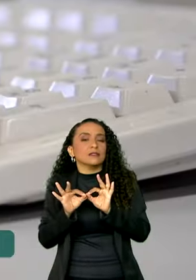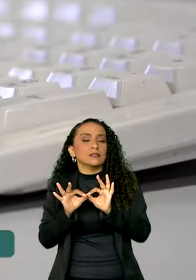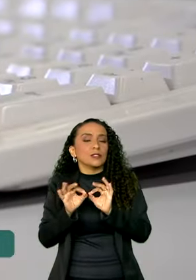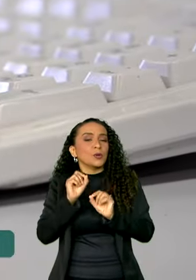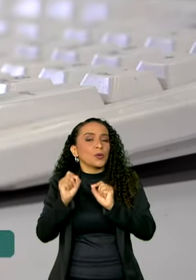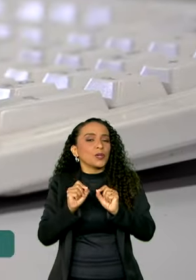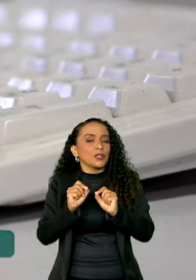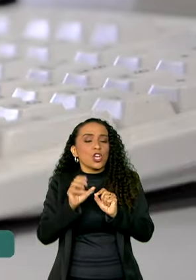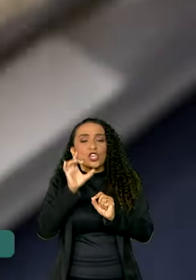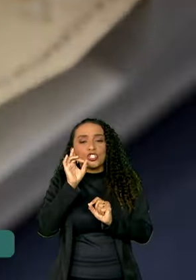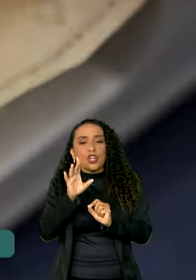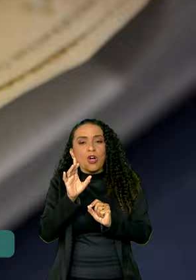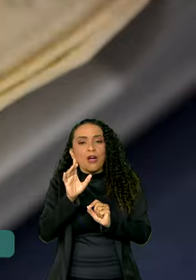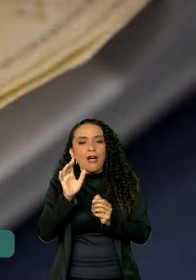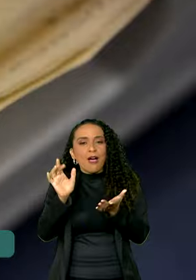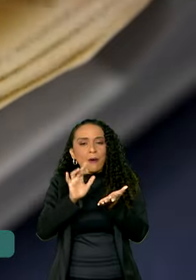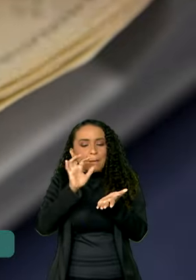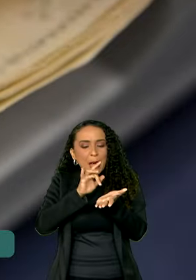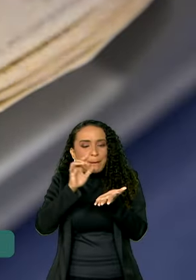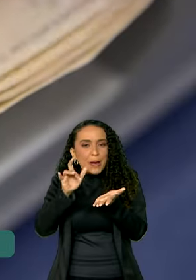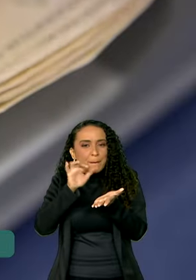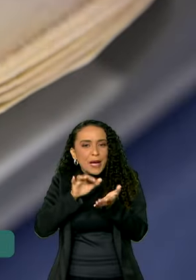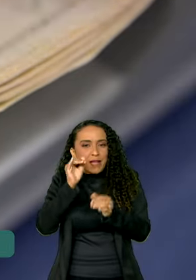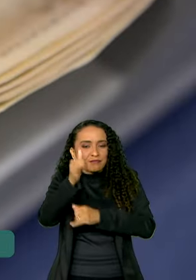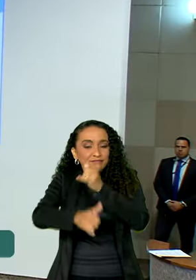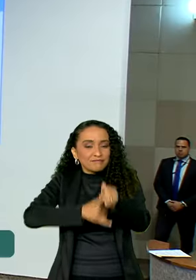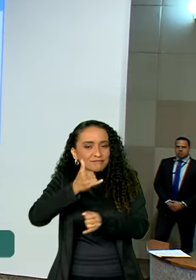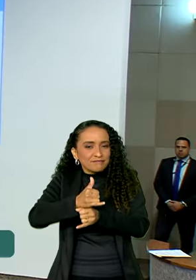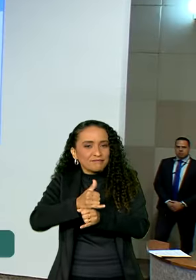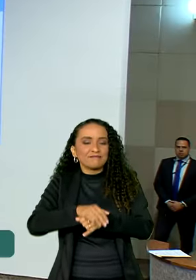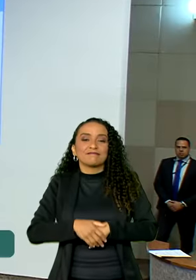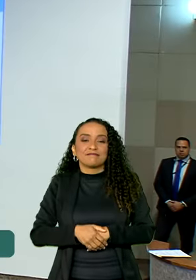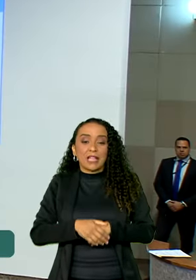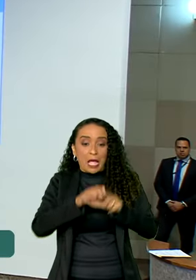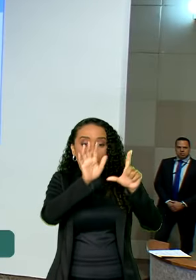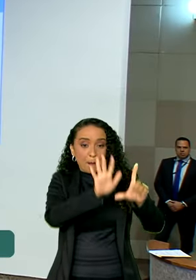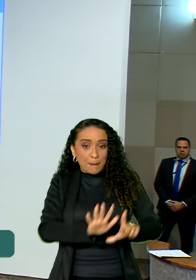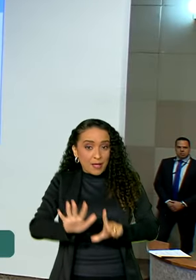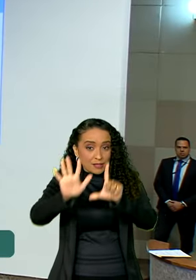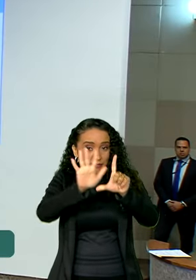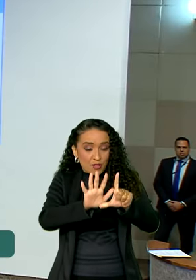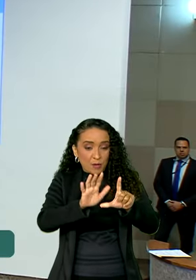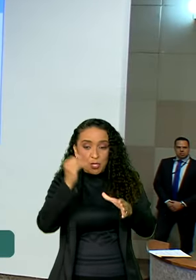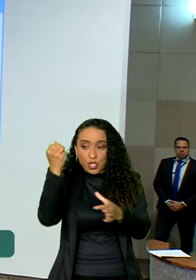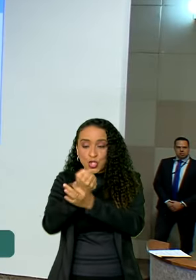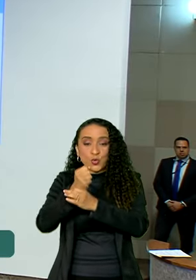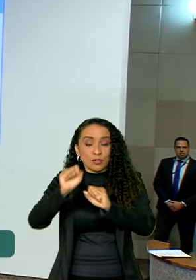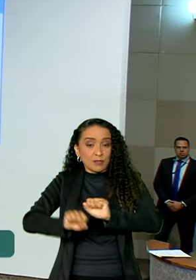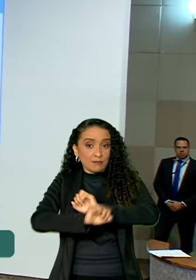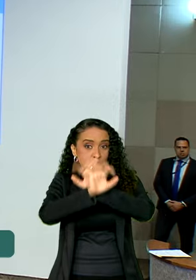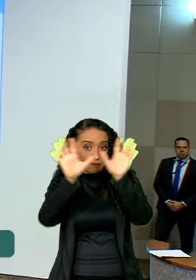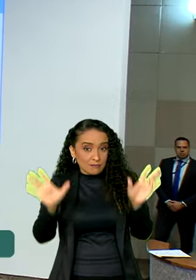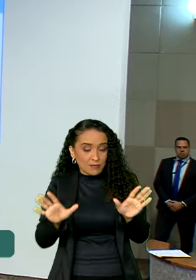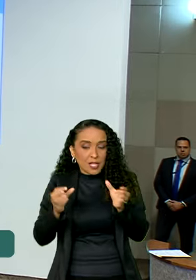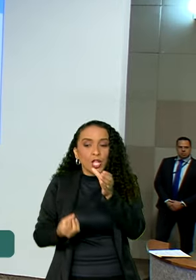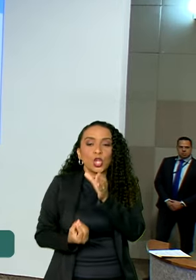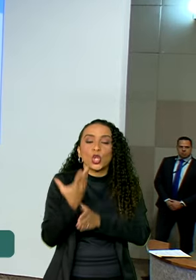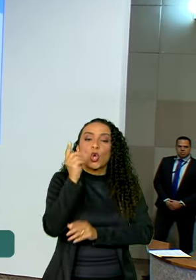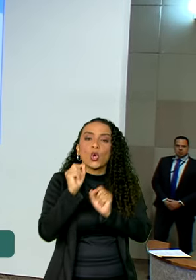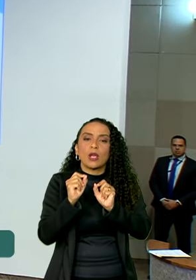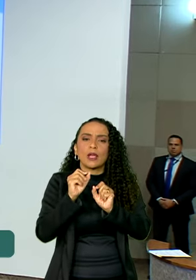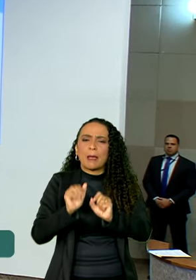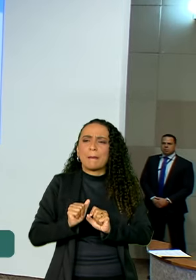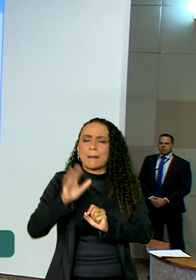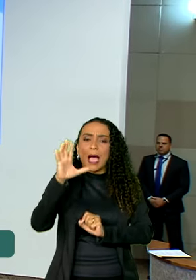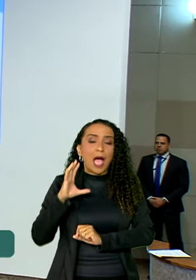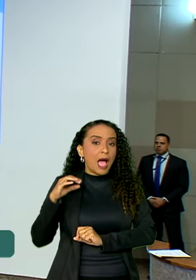ponta, com apenas alguns cliques na internet. A plataforma Segurança Transparente foi criada para dar